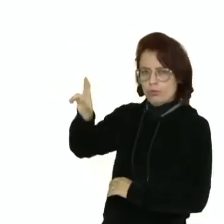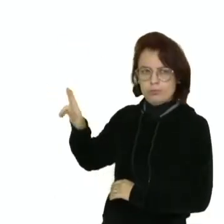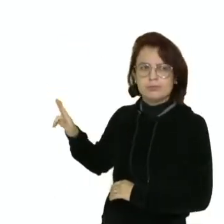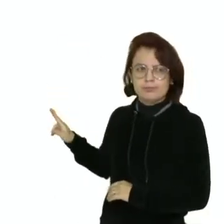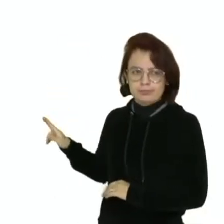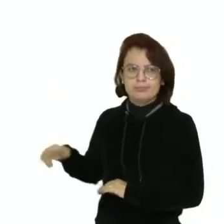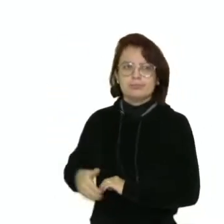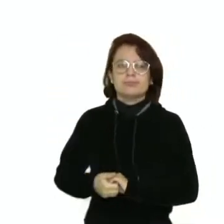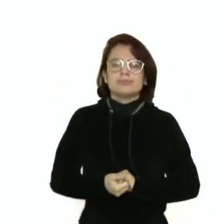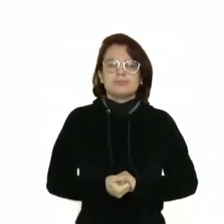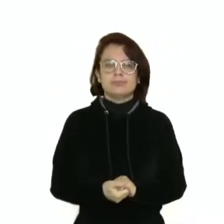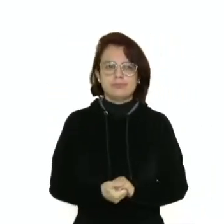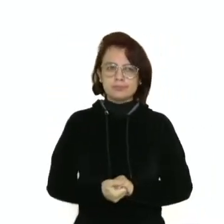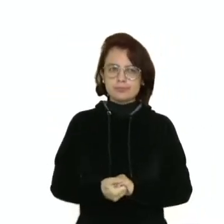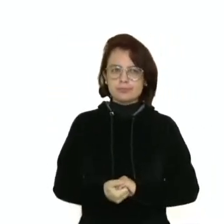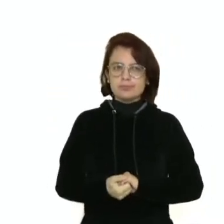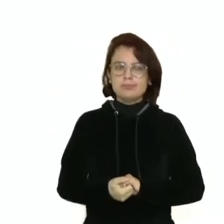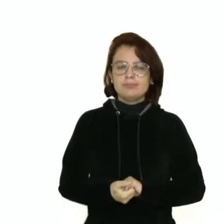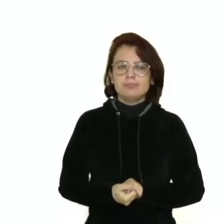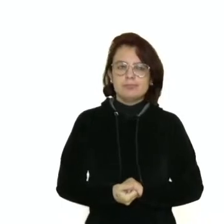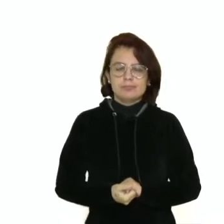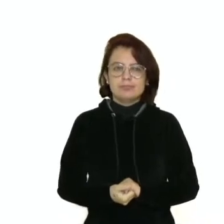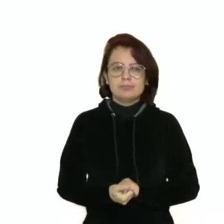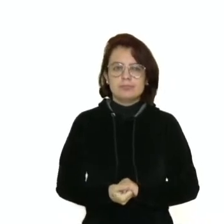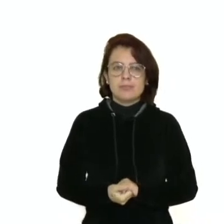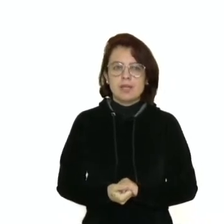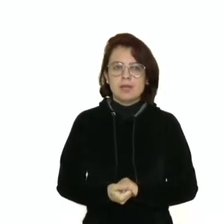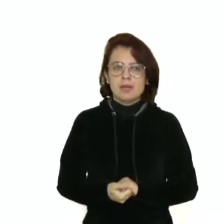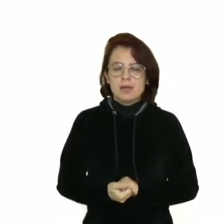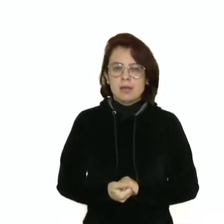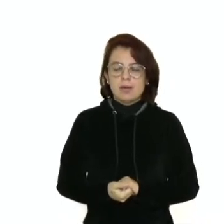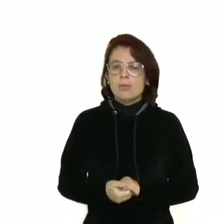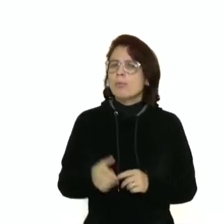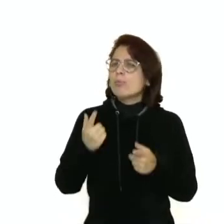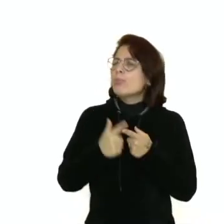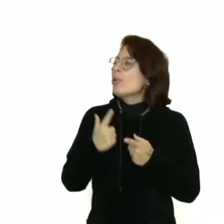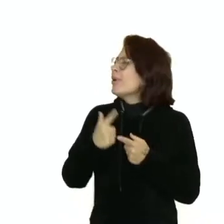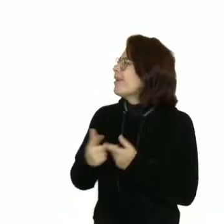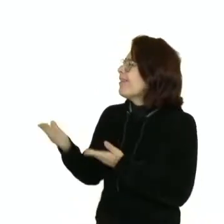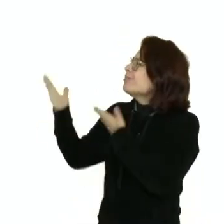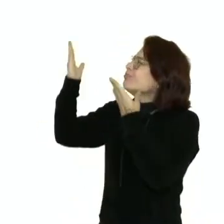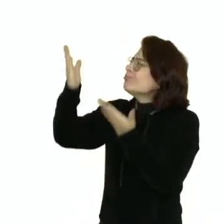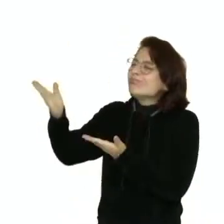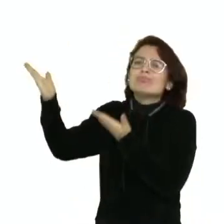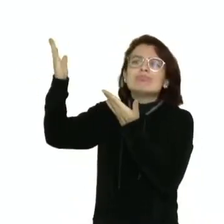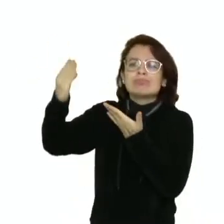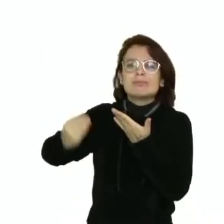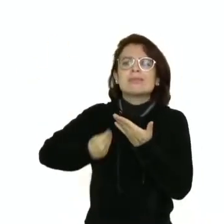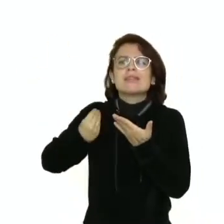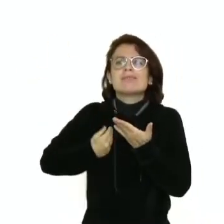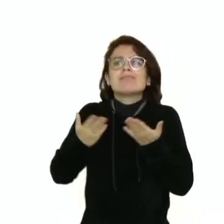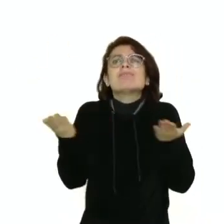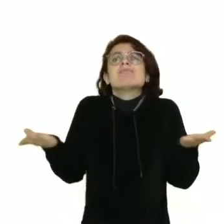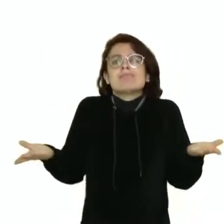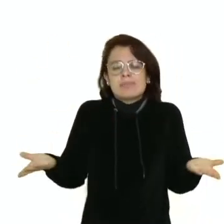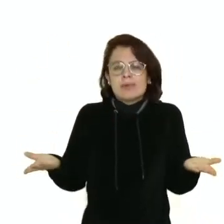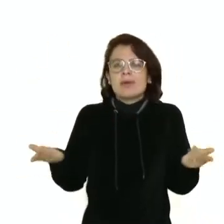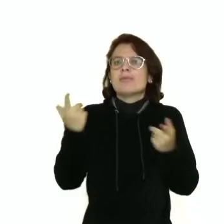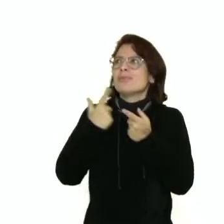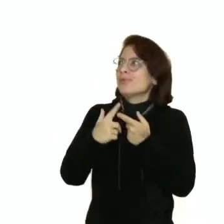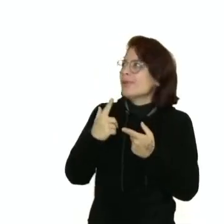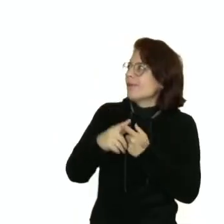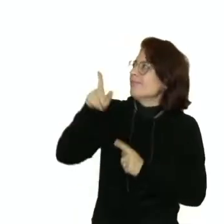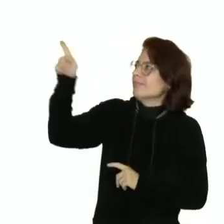oeste do Maranhão e grande parte do Mato Grosso. Por que essa região existe? Porque é a região onde está a